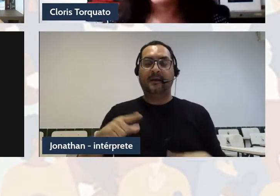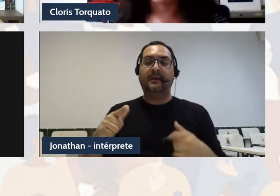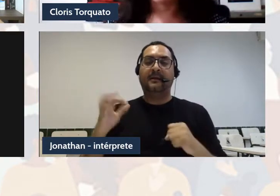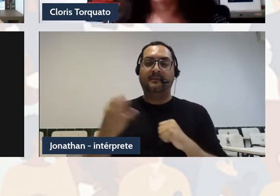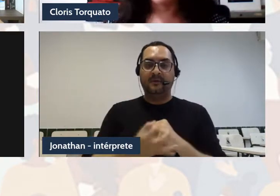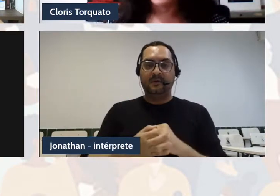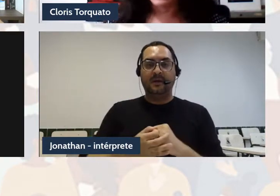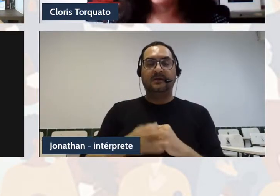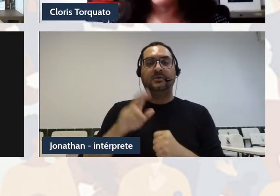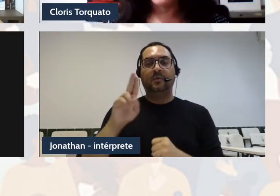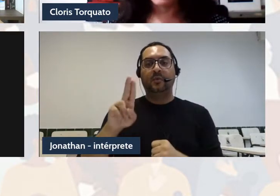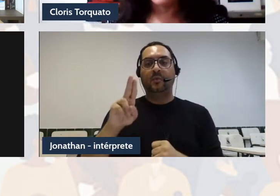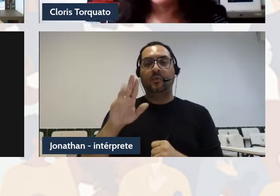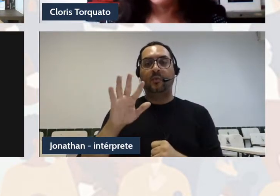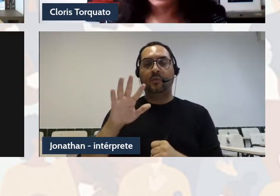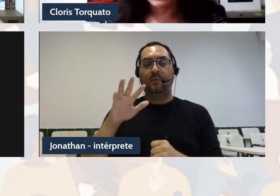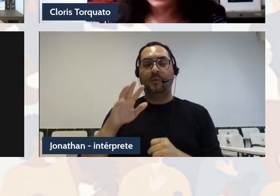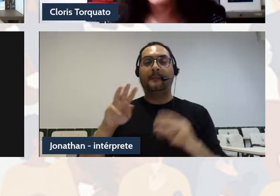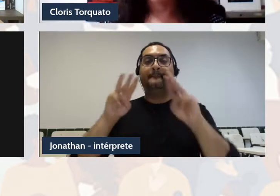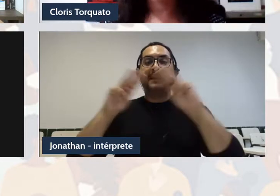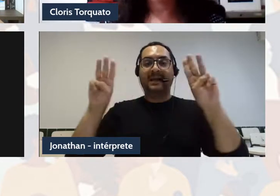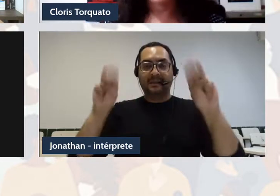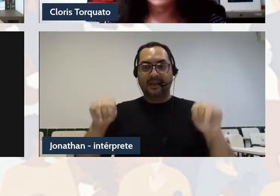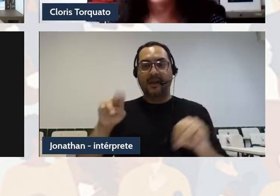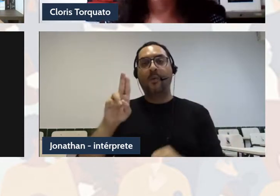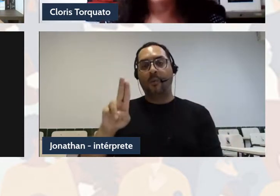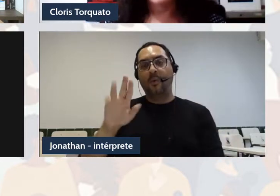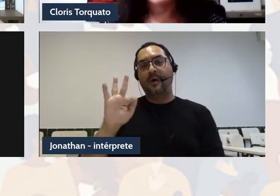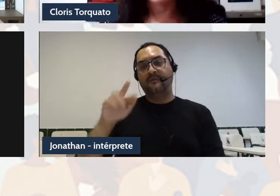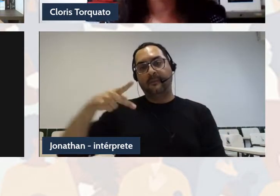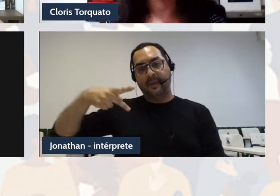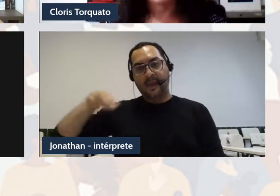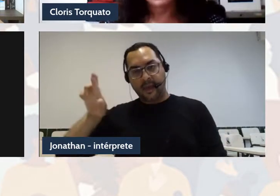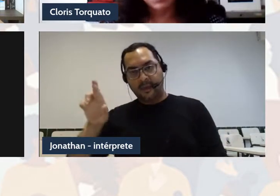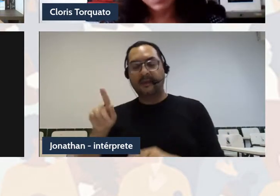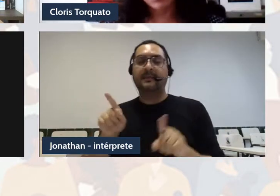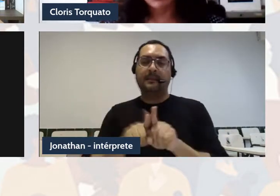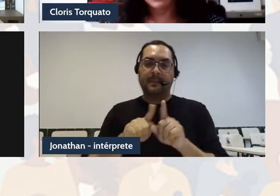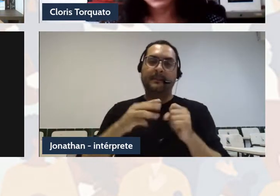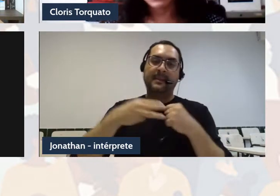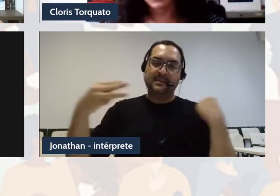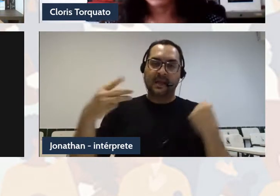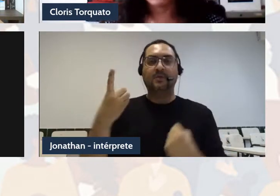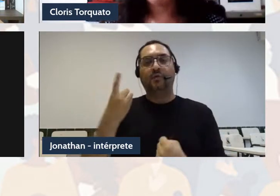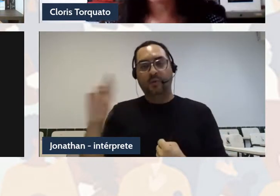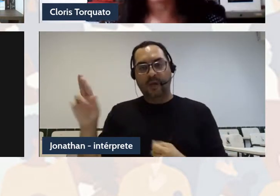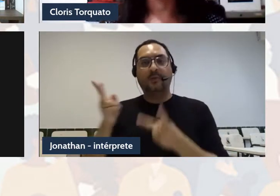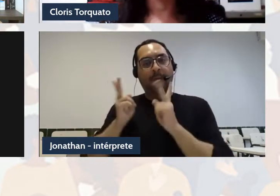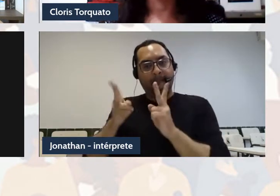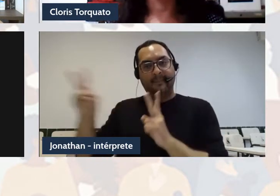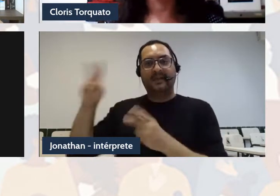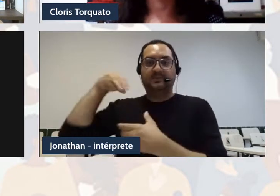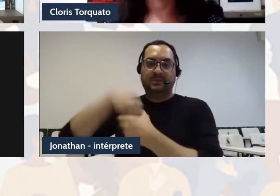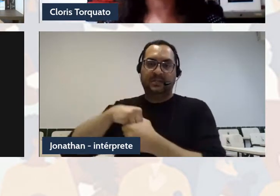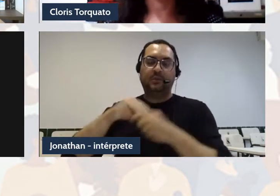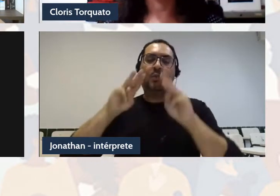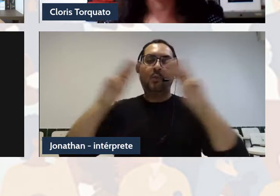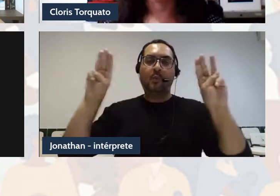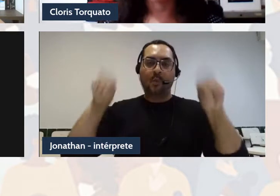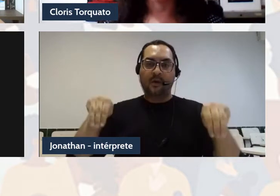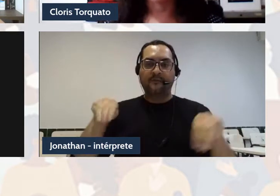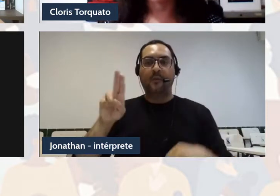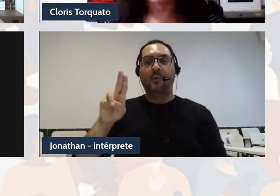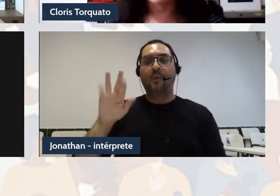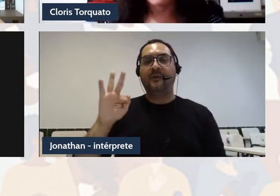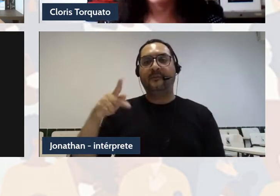em Letras pela Universidade Federal do Paraná e doutorado em Letras por essa mesma universidade. Atualmente, é